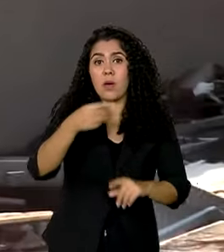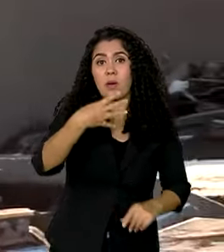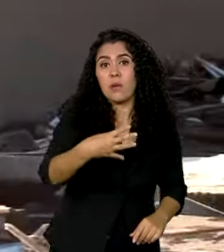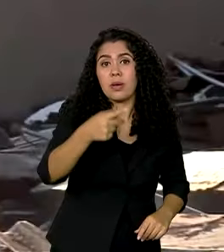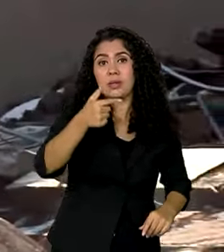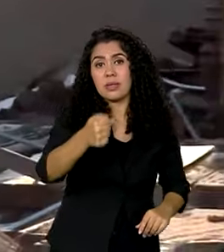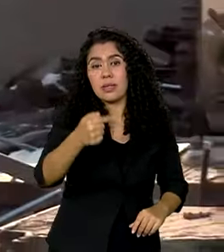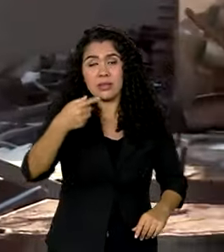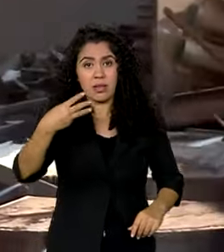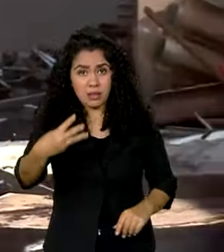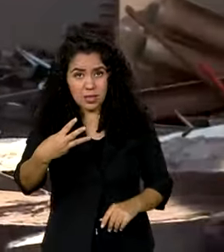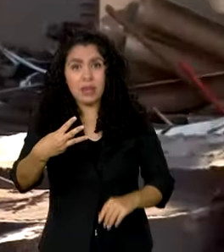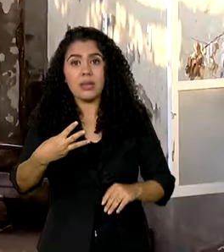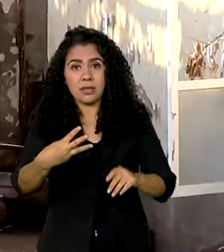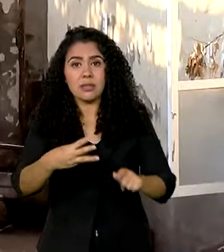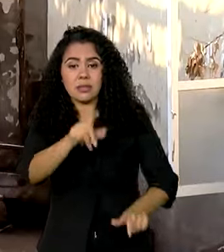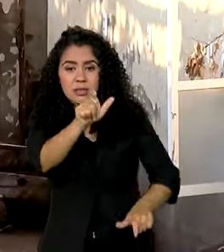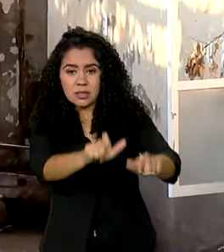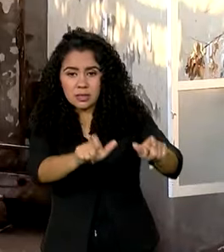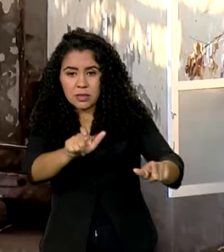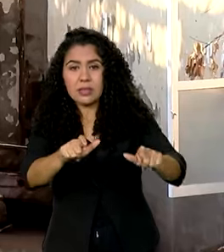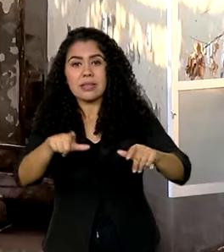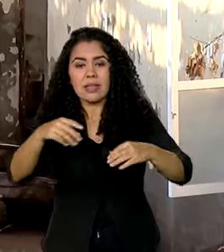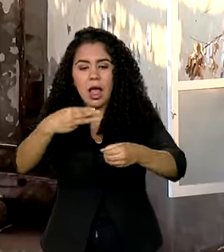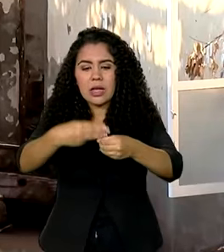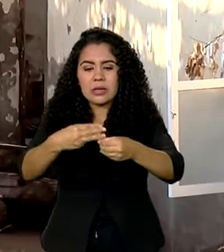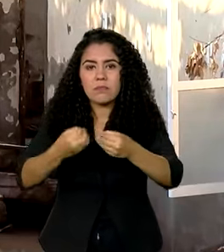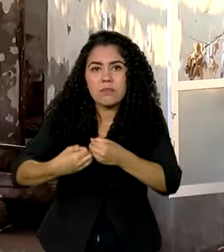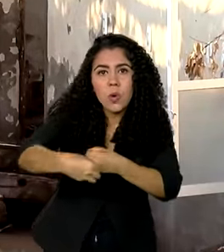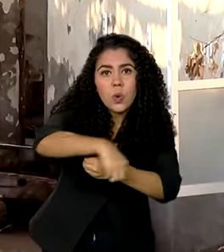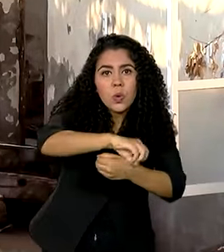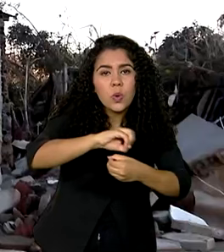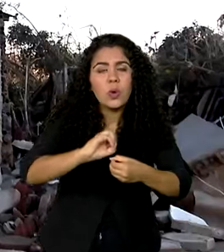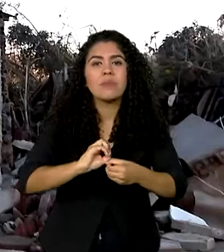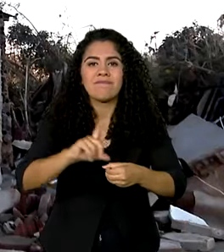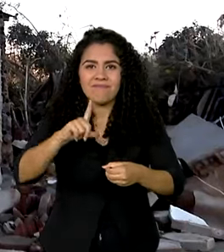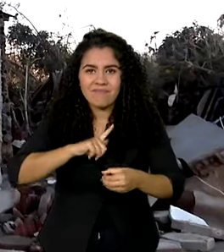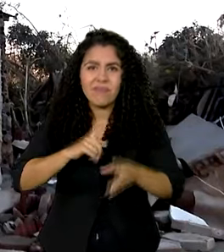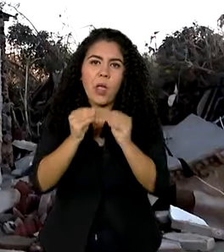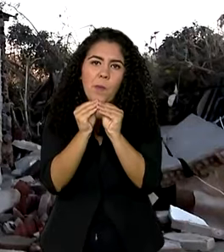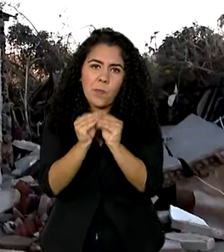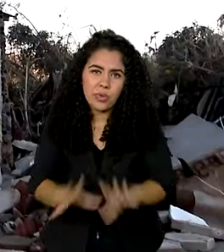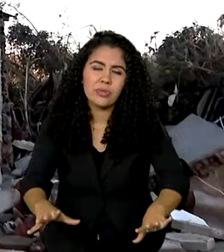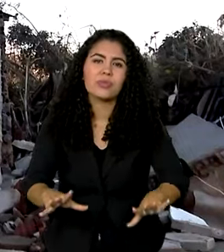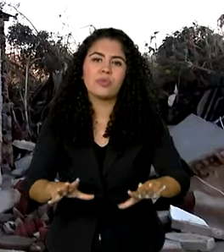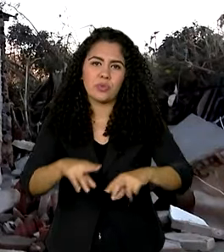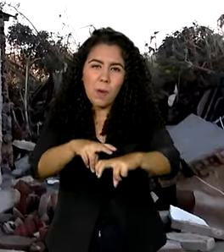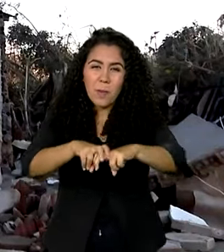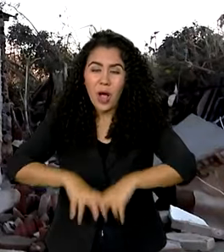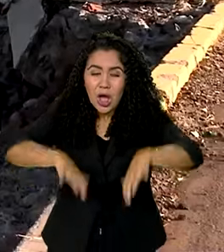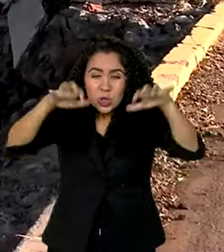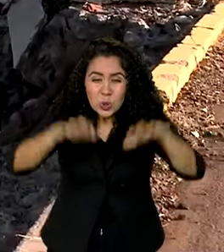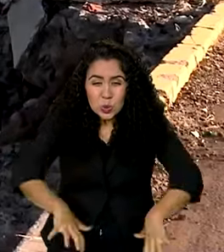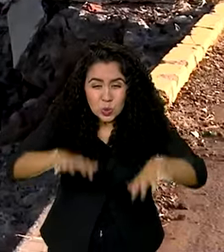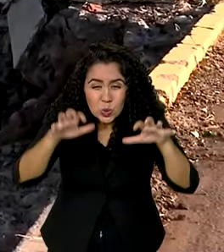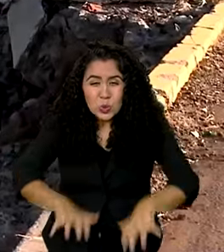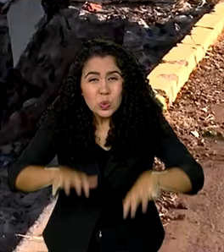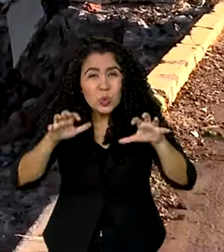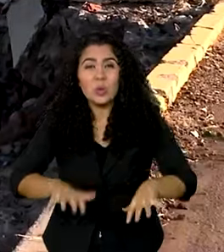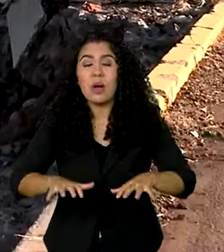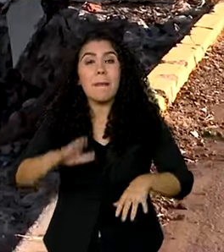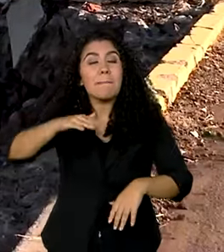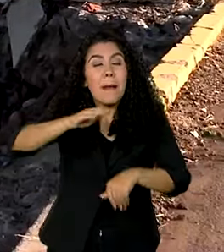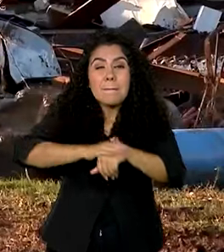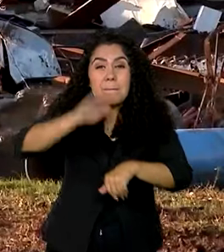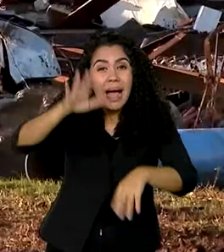473 das 497 cidades registraram algum prejuízo causado pela chuva. Uma das mais